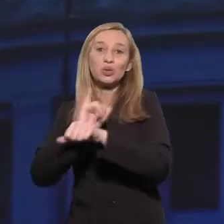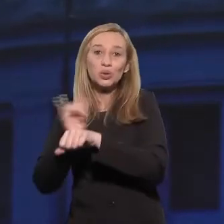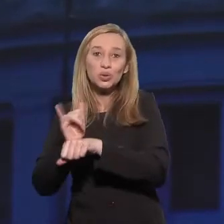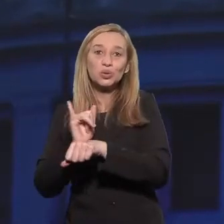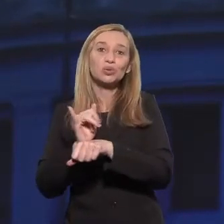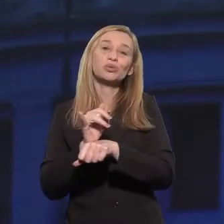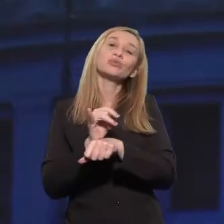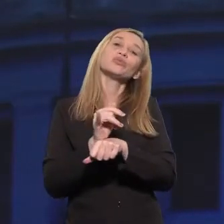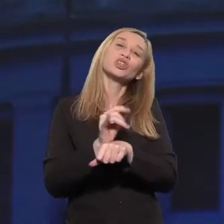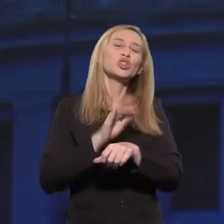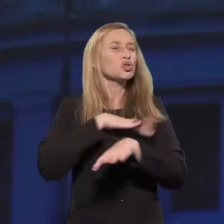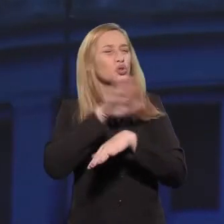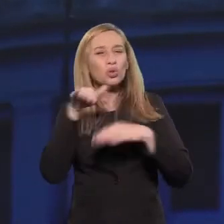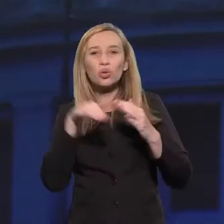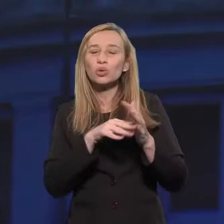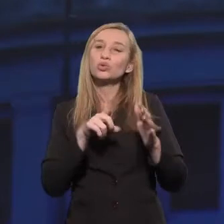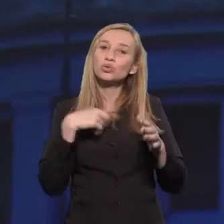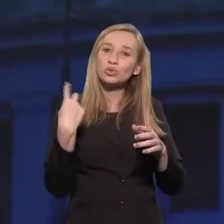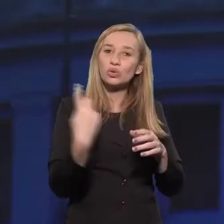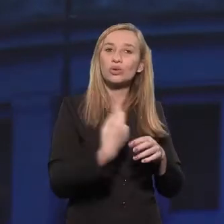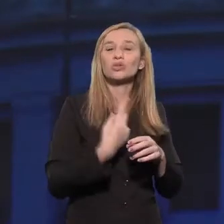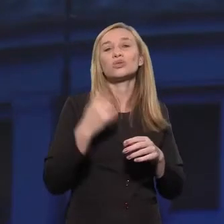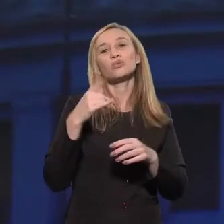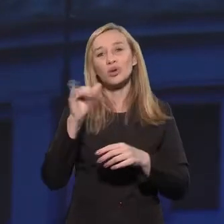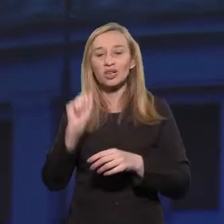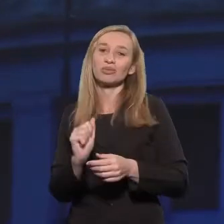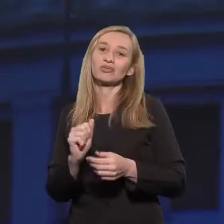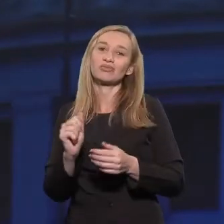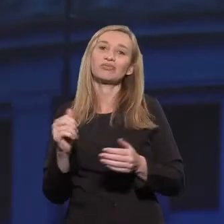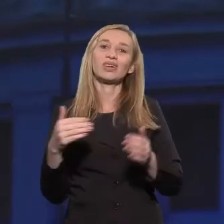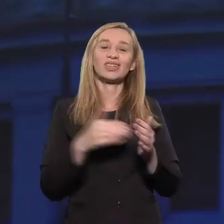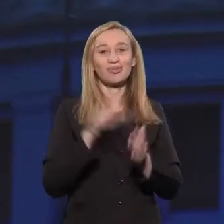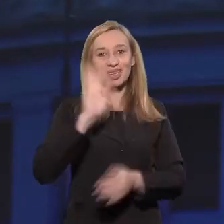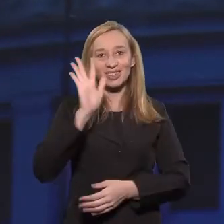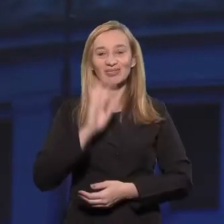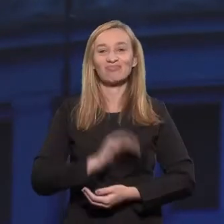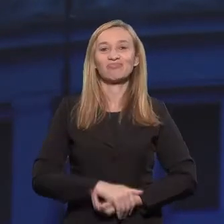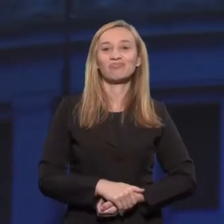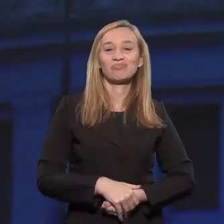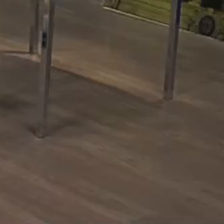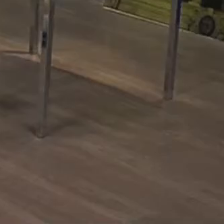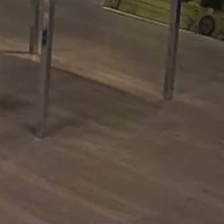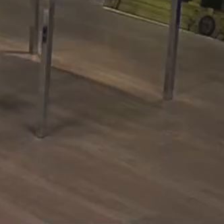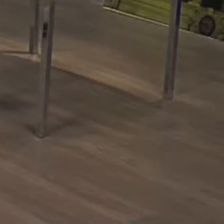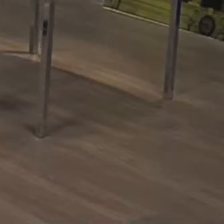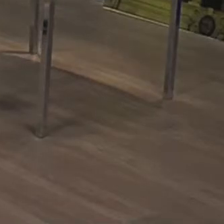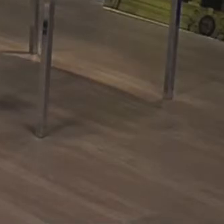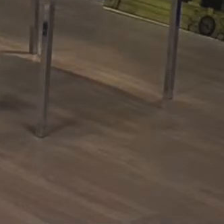redes sociais e no YouTube, onde você pode assistir todo o nosso conteúdo. Até a próxima.